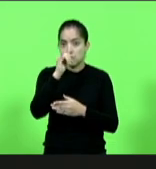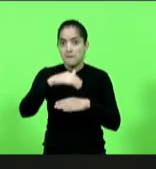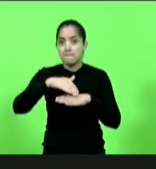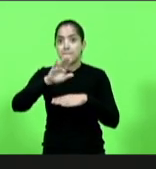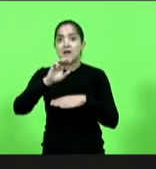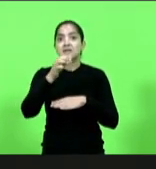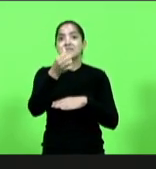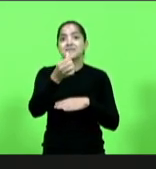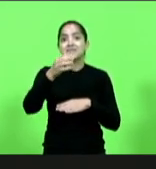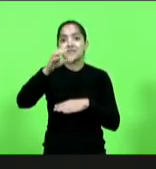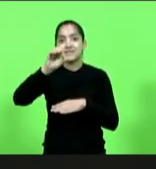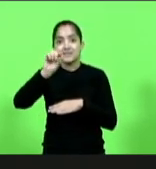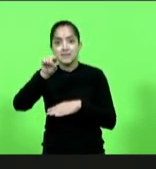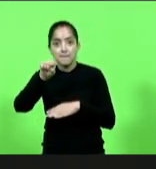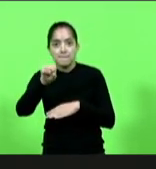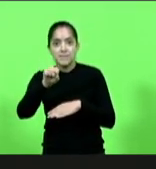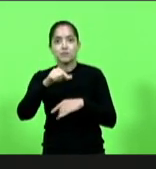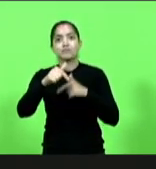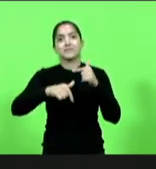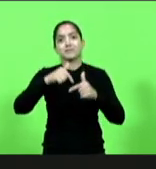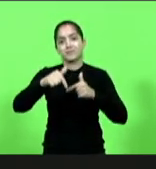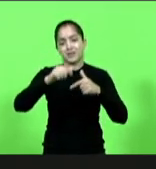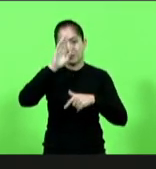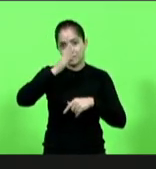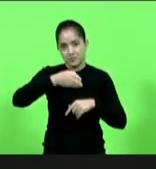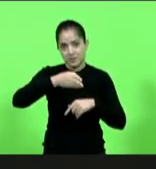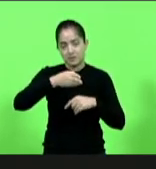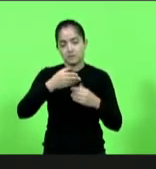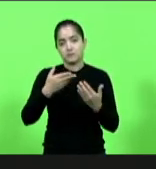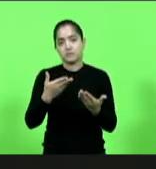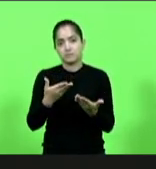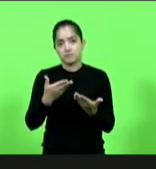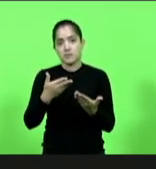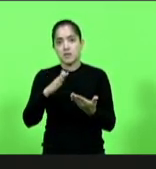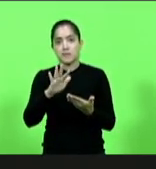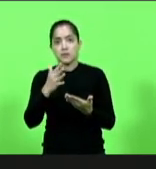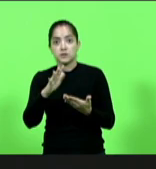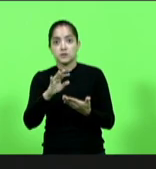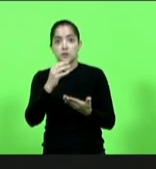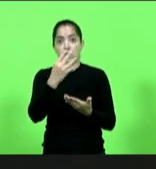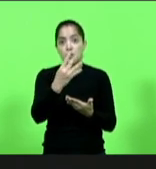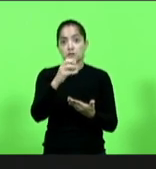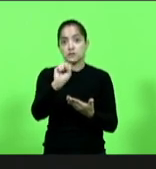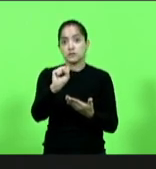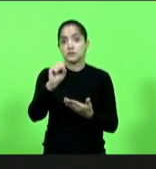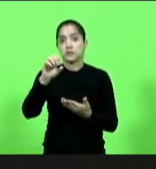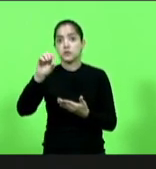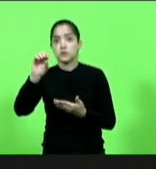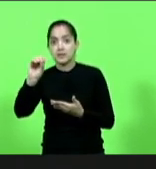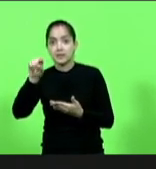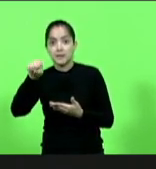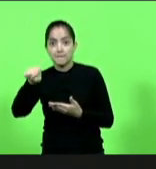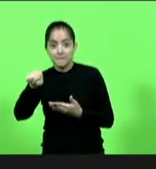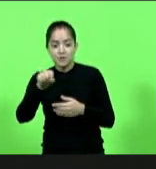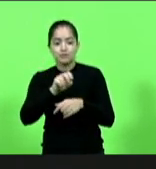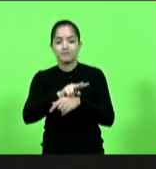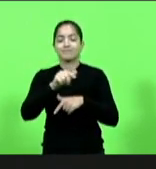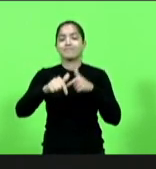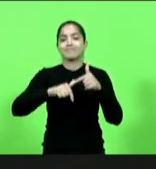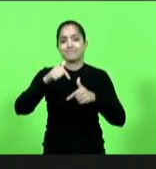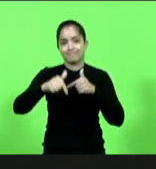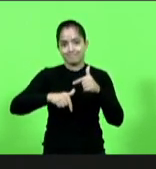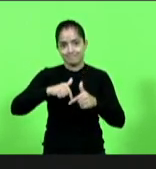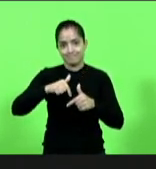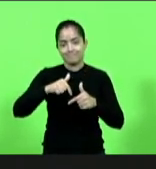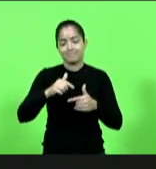60 mil empregos diretos e aproximadamente 480 mil postos de trabalho indiretos.